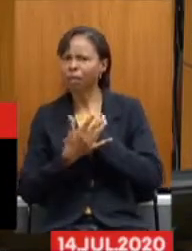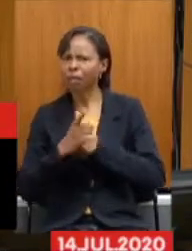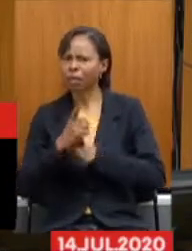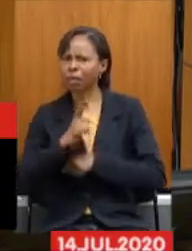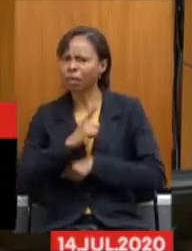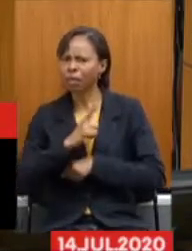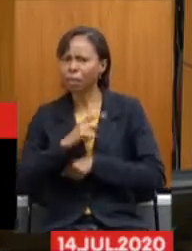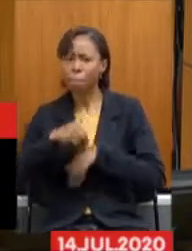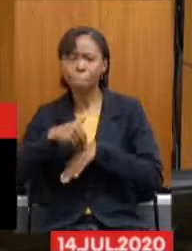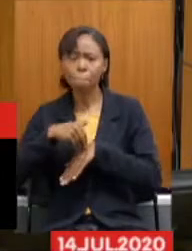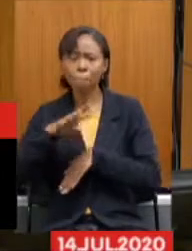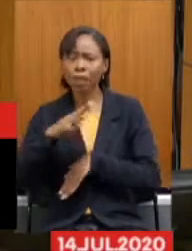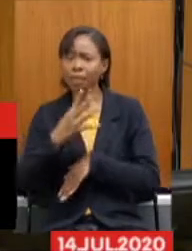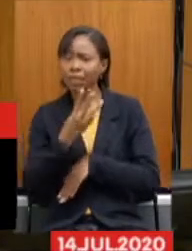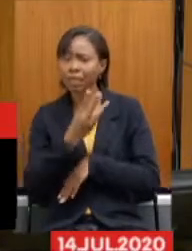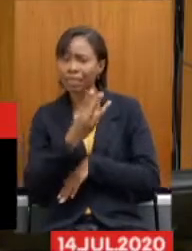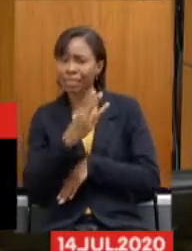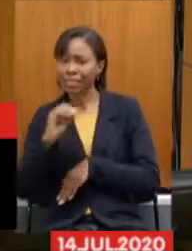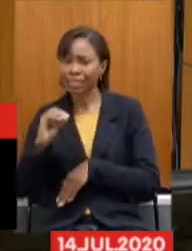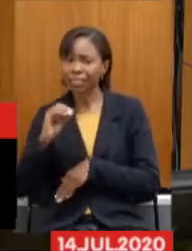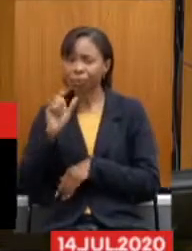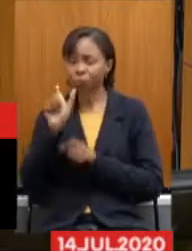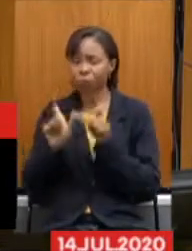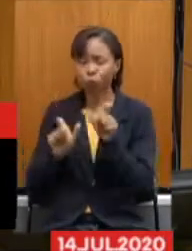contaminados pelo coronavírus,